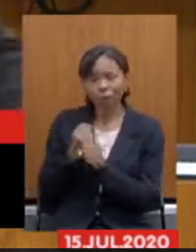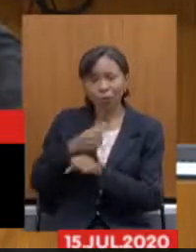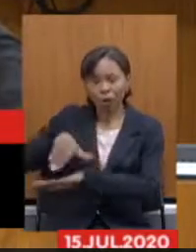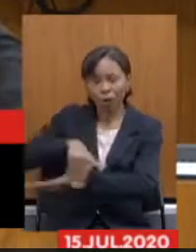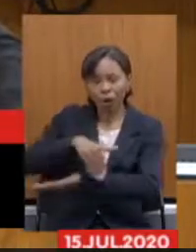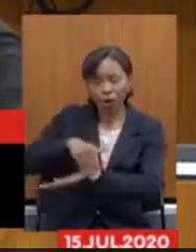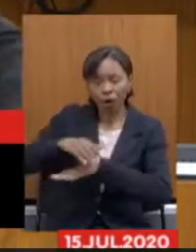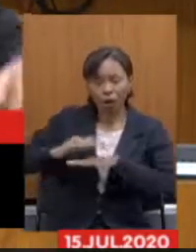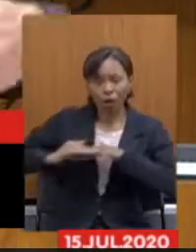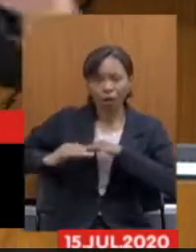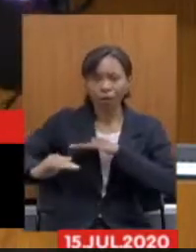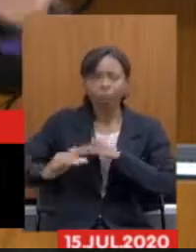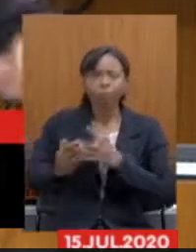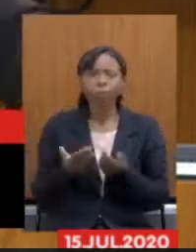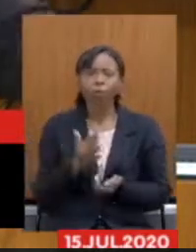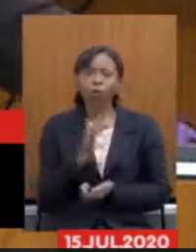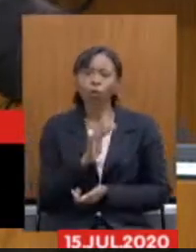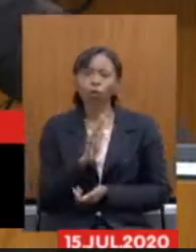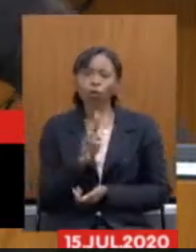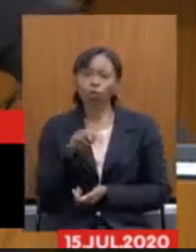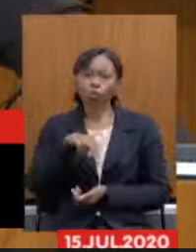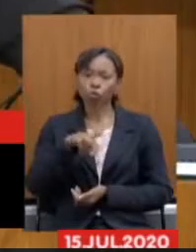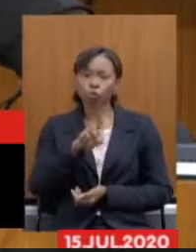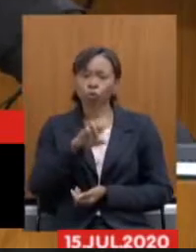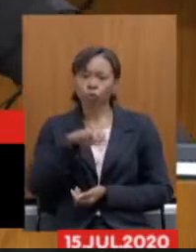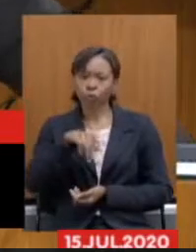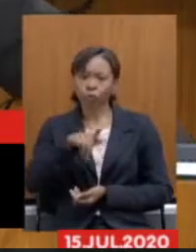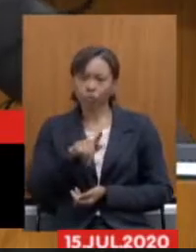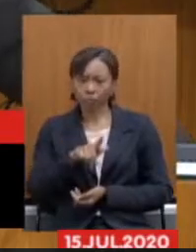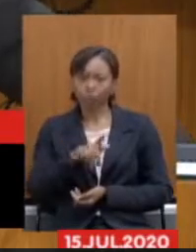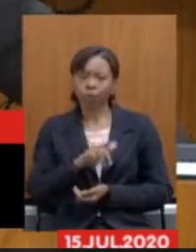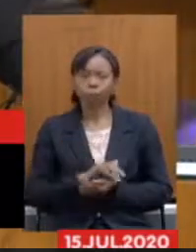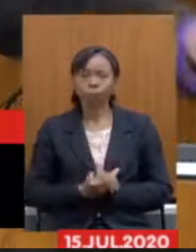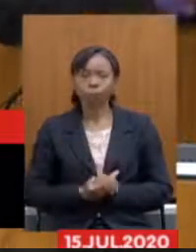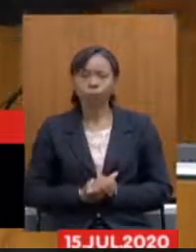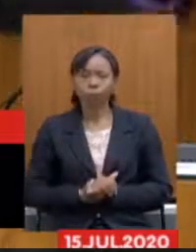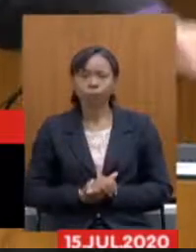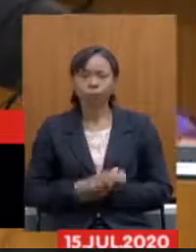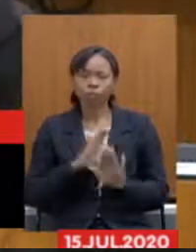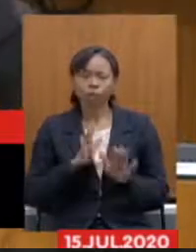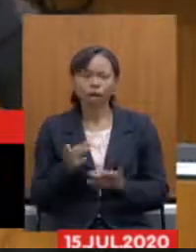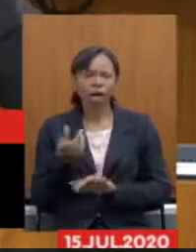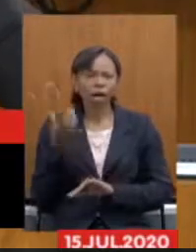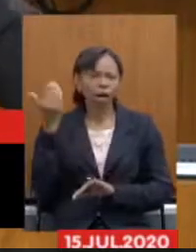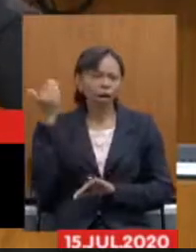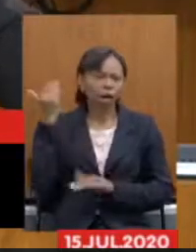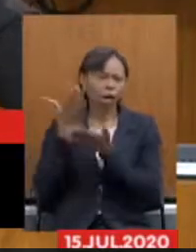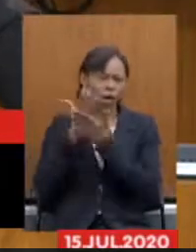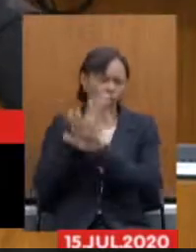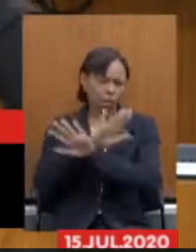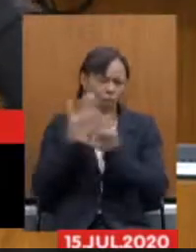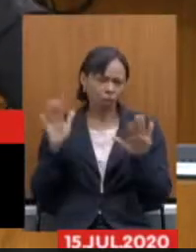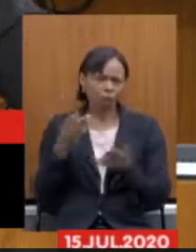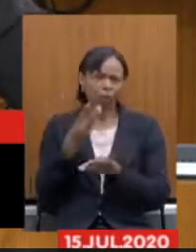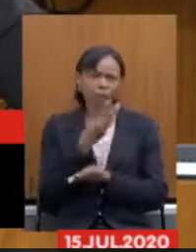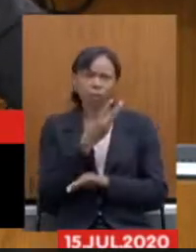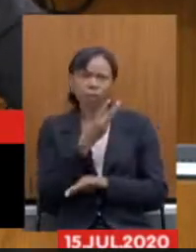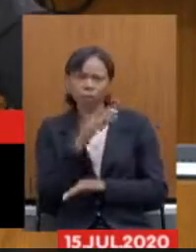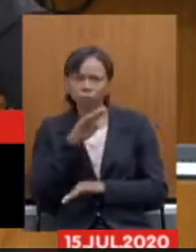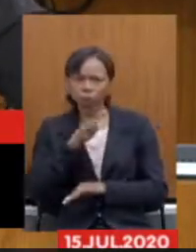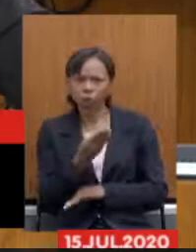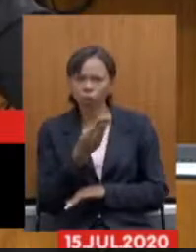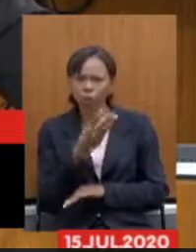o FUNPENG e eu vou encerrar caminhando para encerrar que foi extinto lá atrás com 3 bilhões e 300 milhões